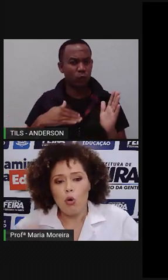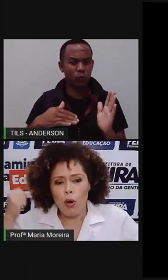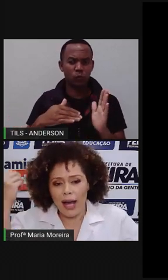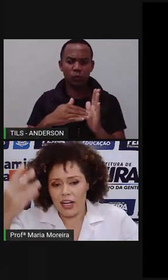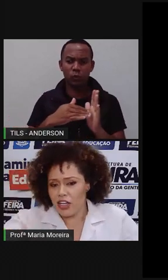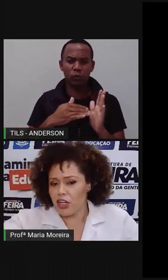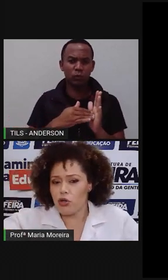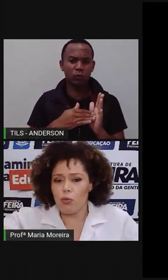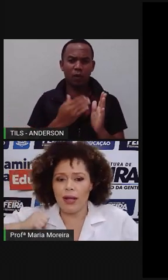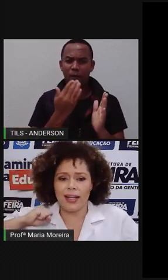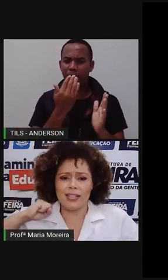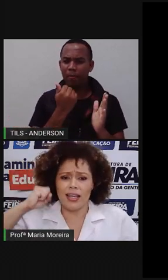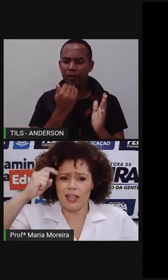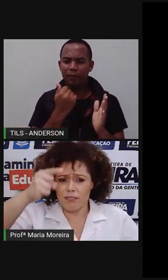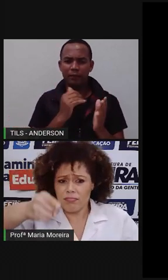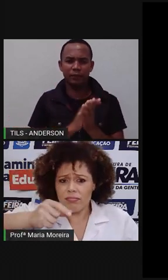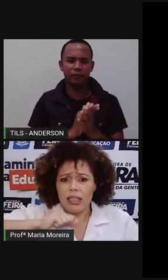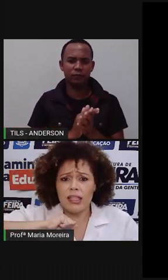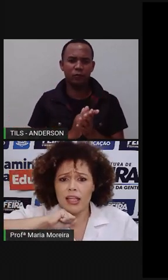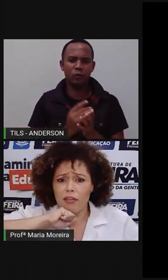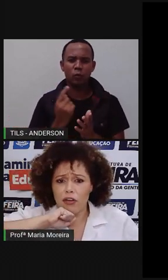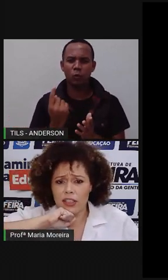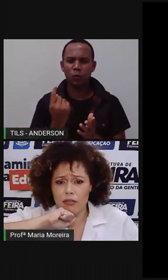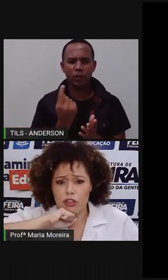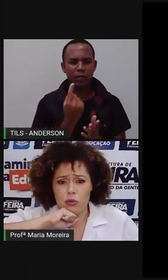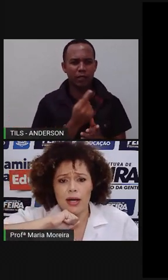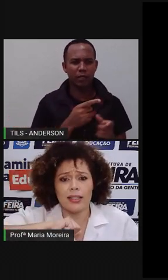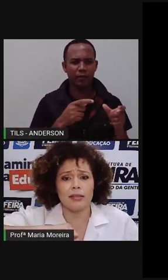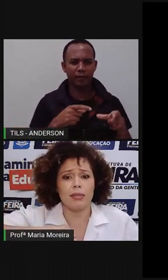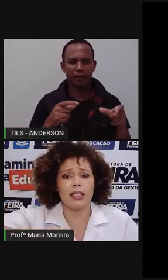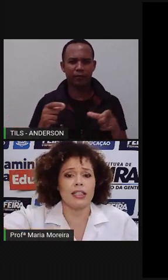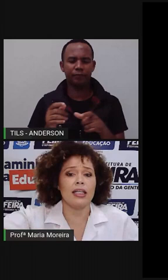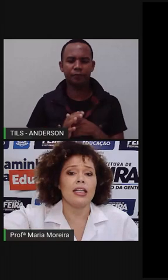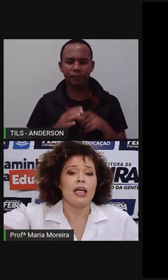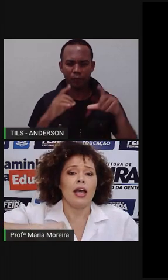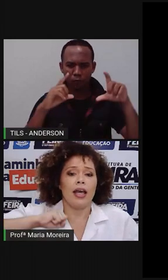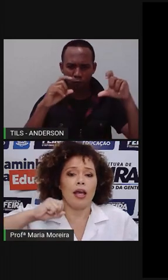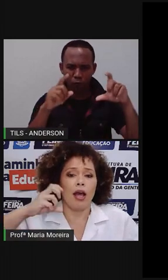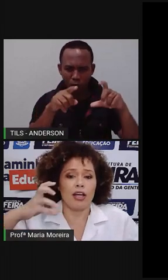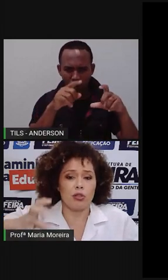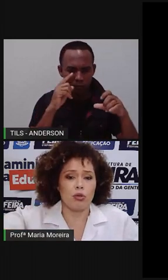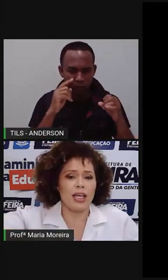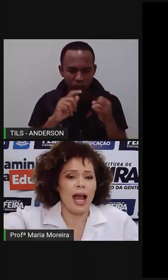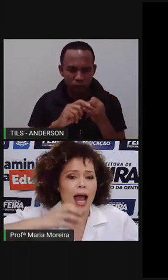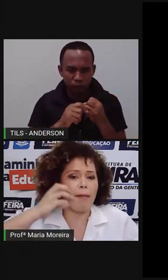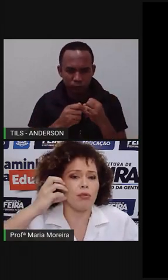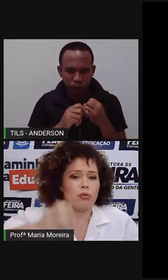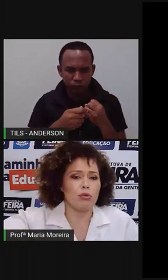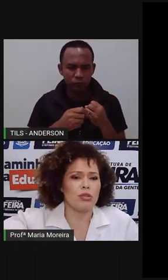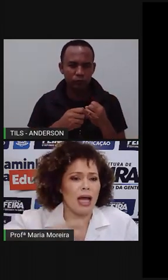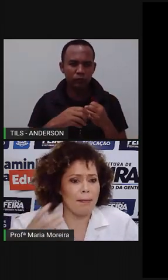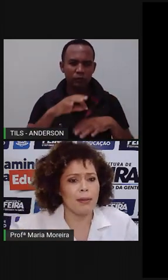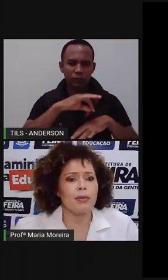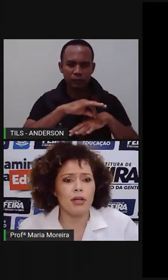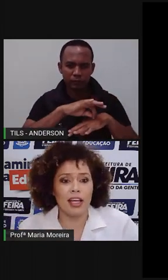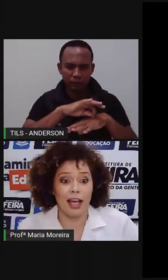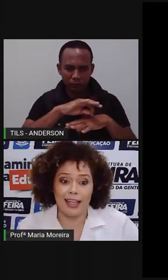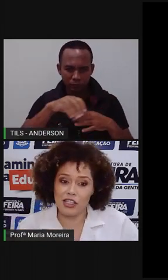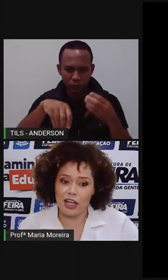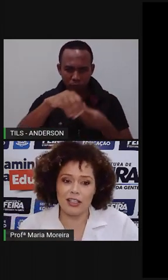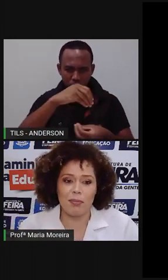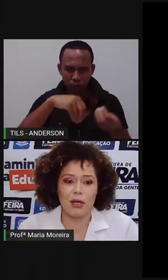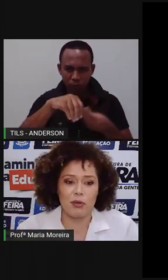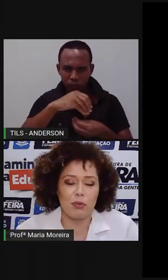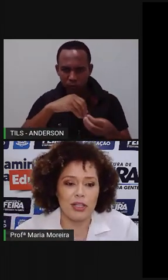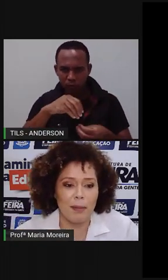comum. O acarajé que a gente compra em cada esquina tem a porta aí da feijoada também, né? A questão do quiabo, do mumuzá, pamonha, que